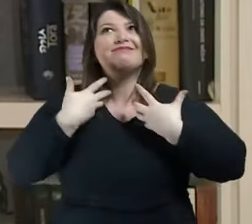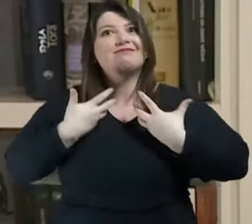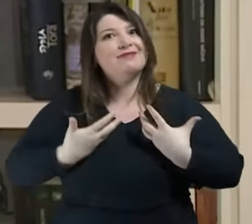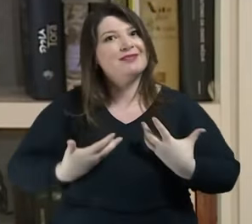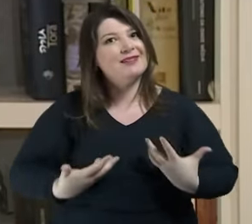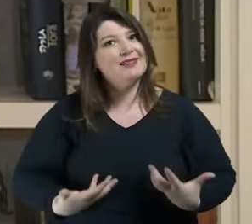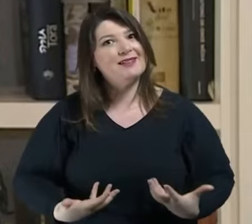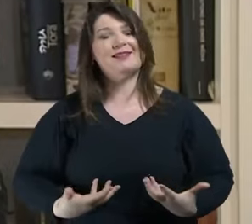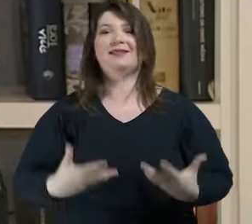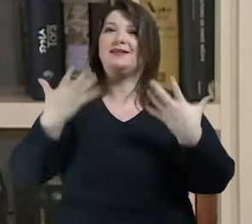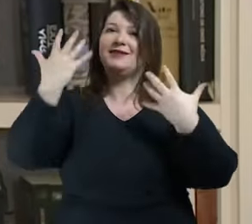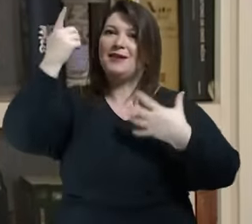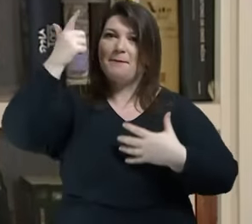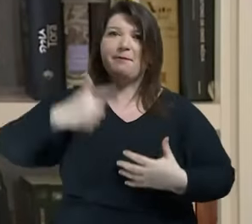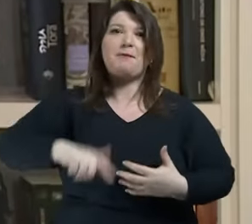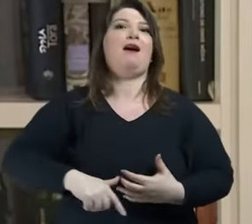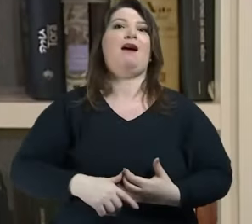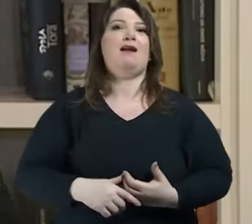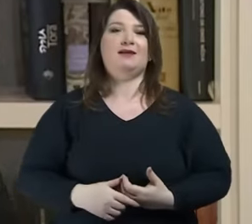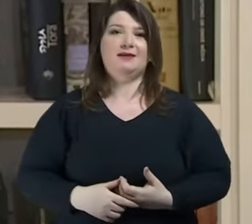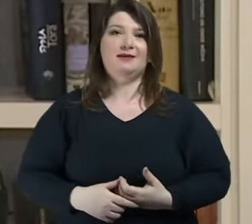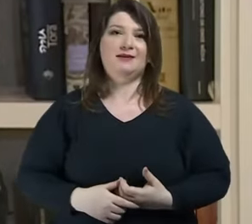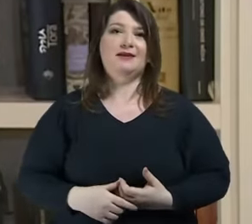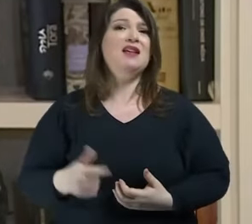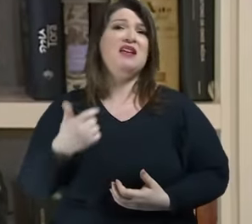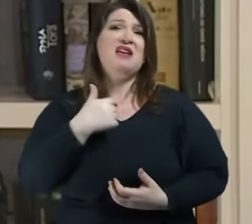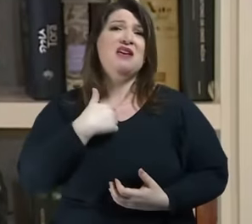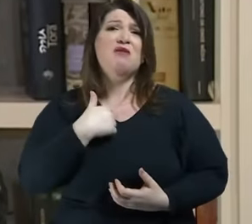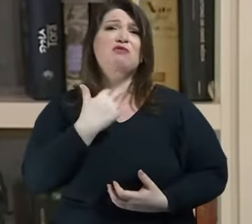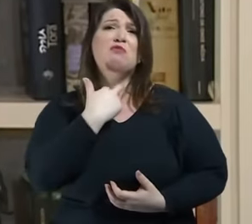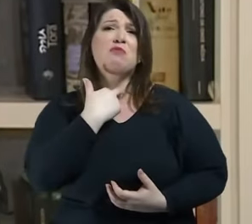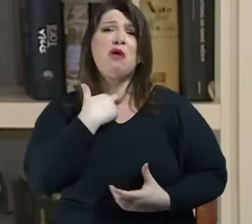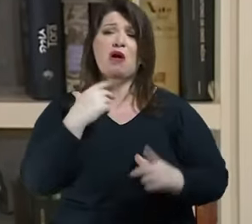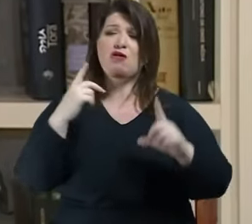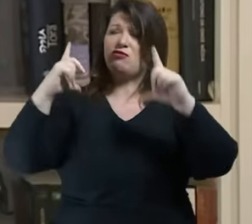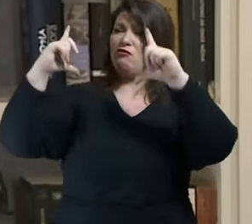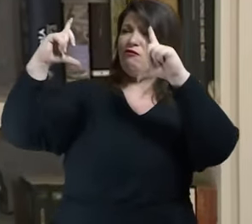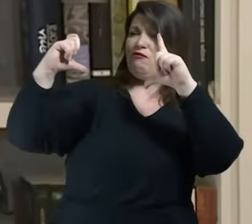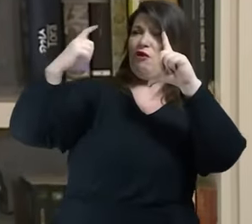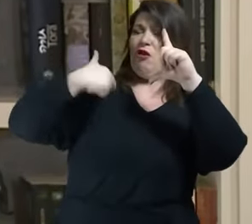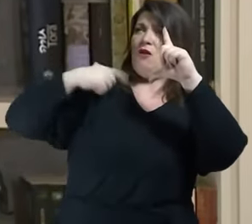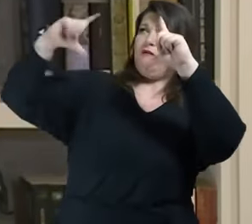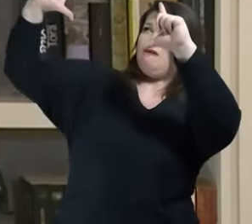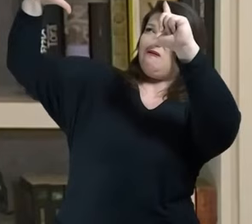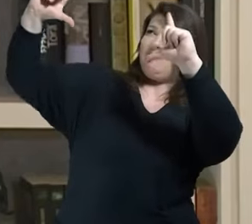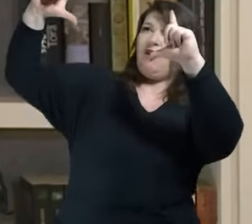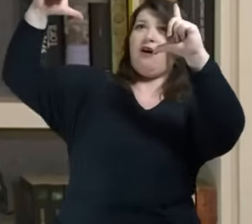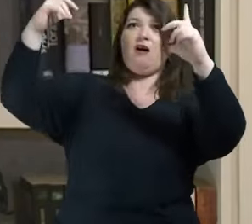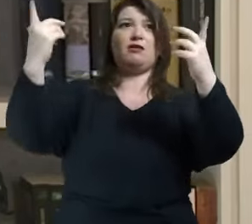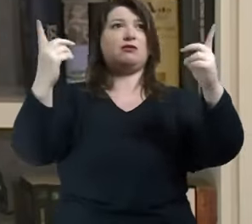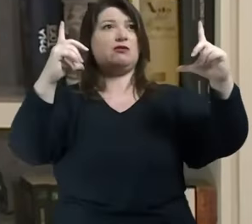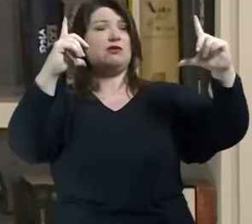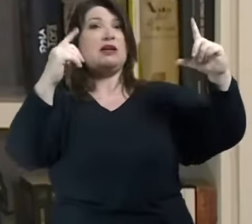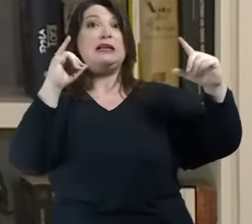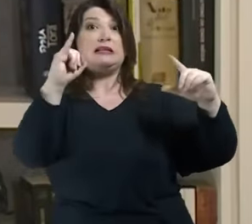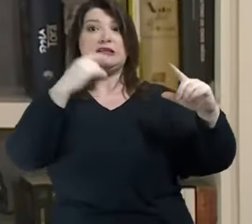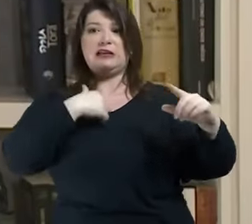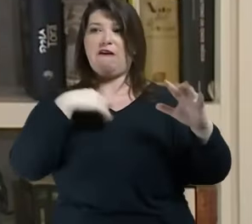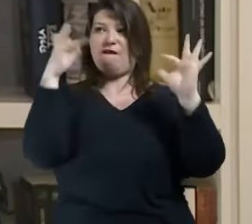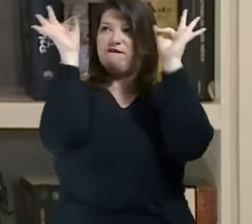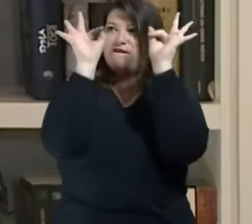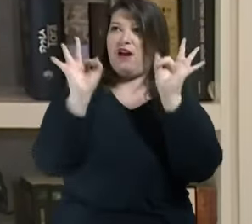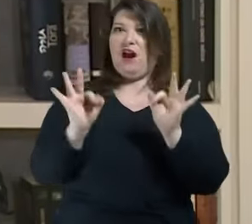eu não posso me fotografar ou me filmar se eu não estiver feliz e bem nós temos que ter ambientes